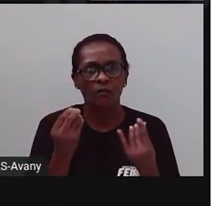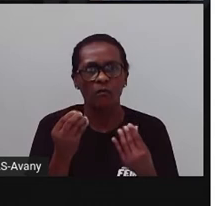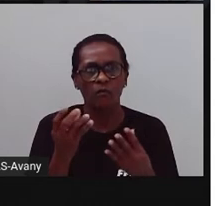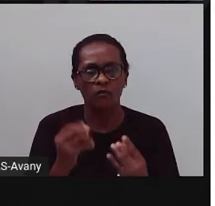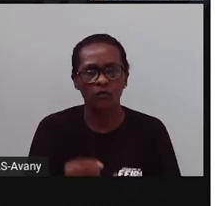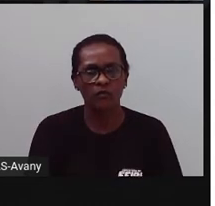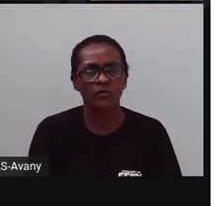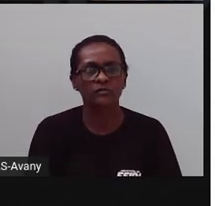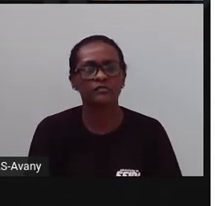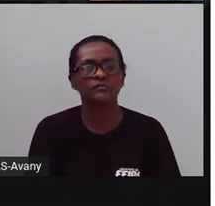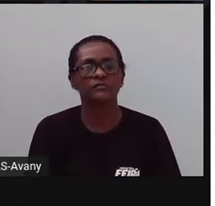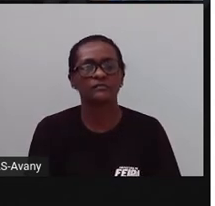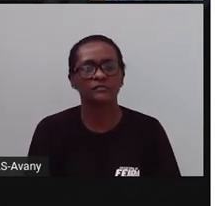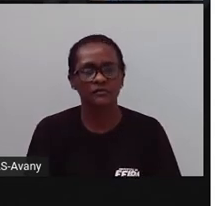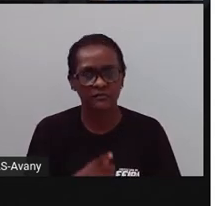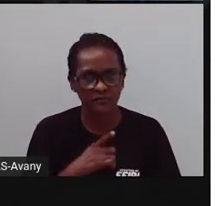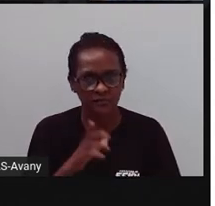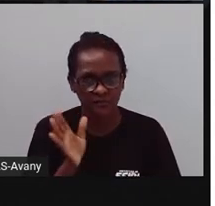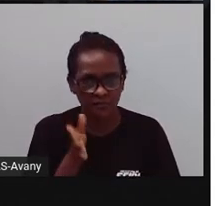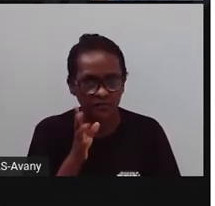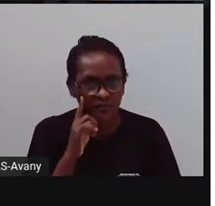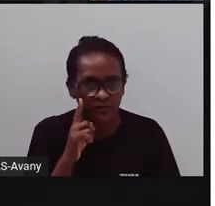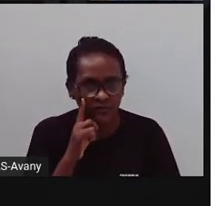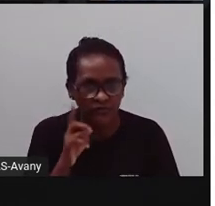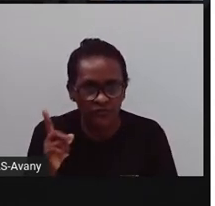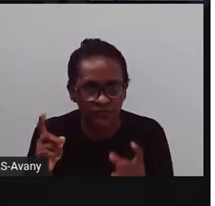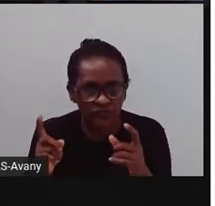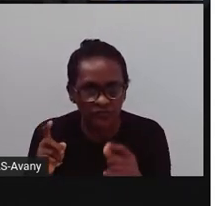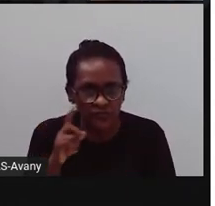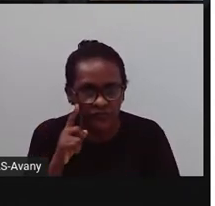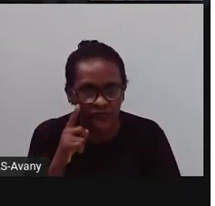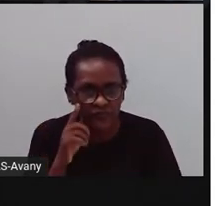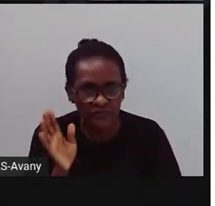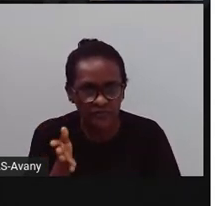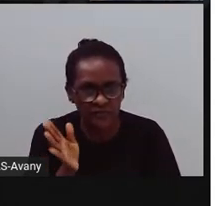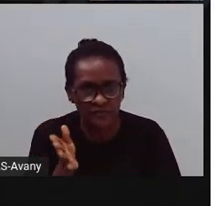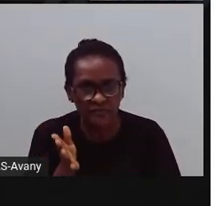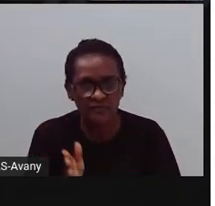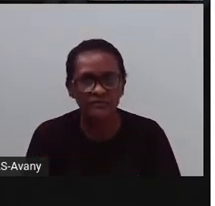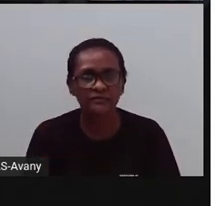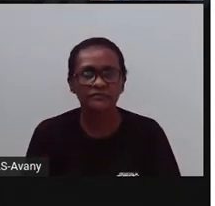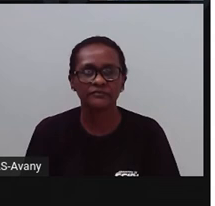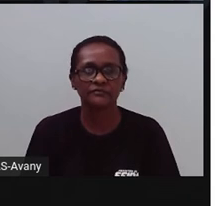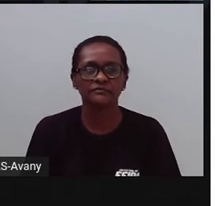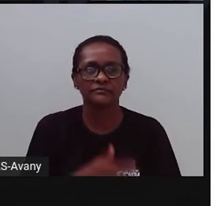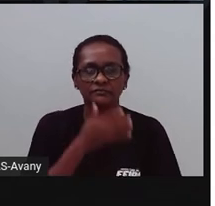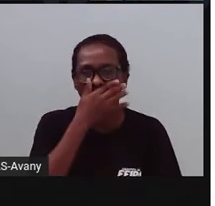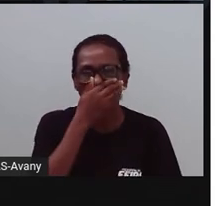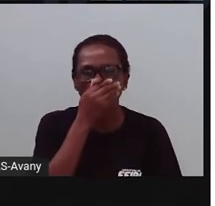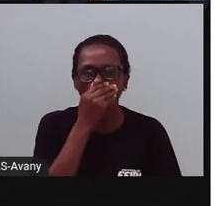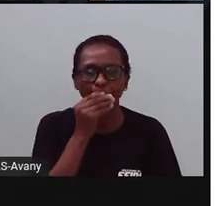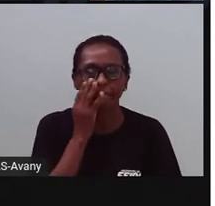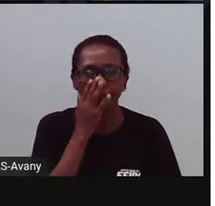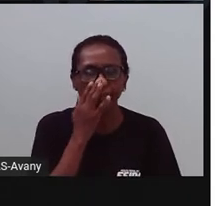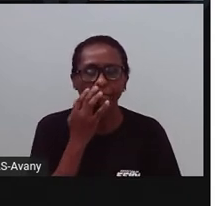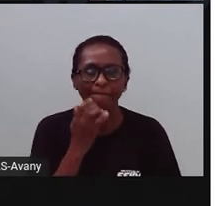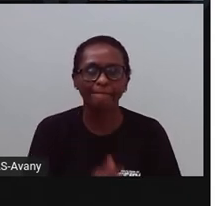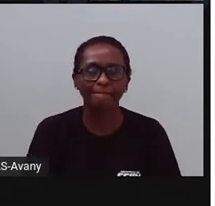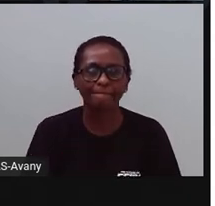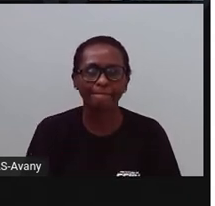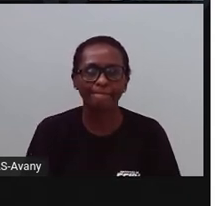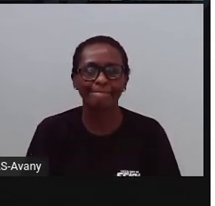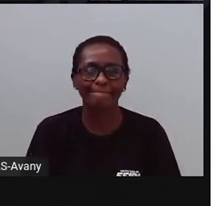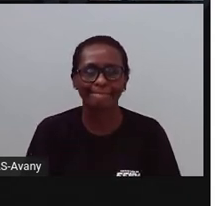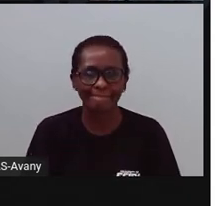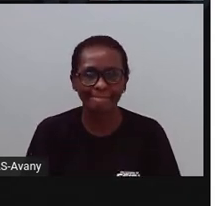rica em museu. E tem gente que nunca foi em um museu. Mora aqui em feira a vida toda e nunca foi neles. Então, a prova trouxe aqui, ó. O Museu de